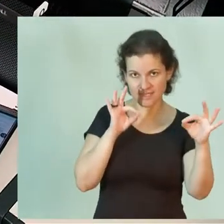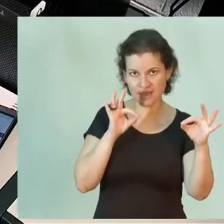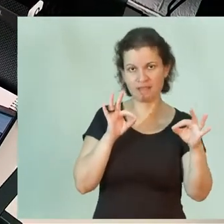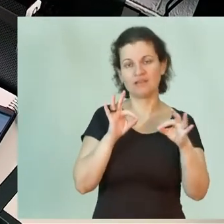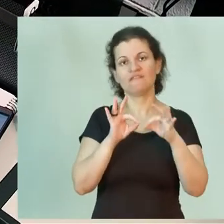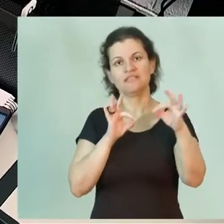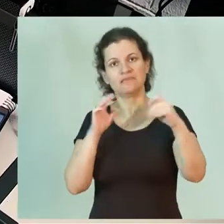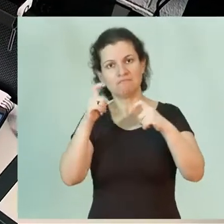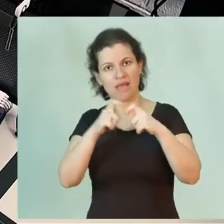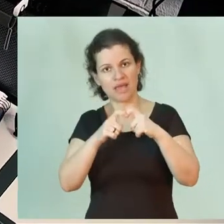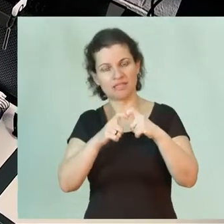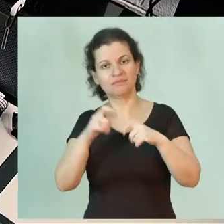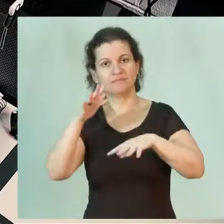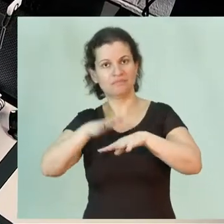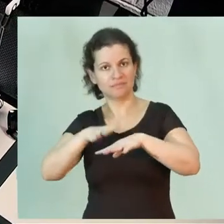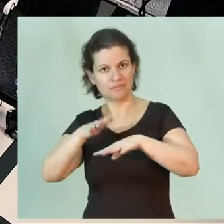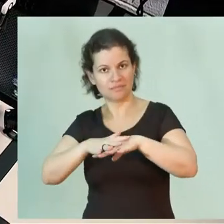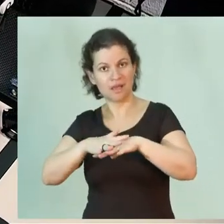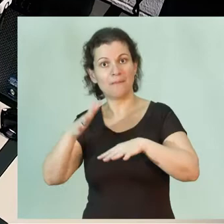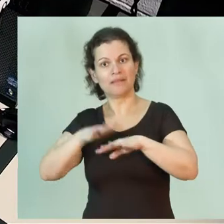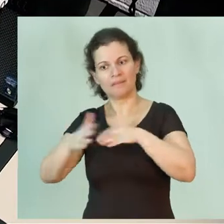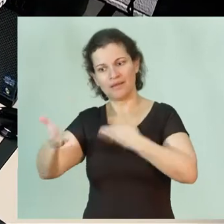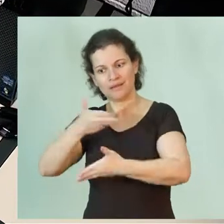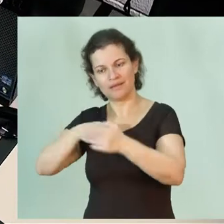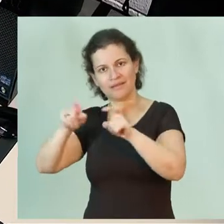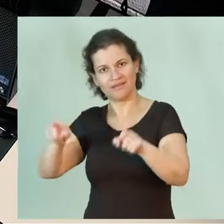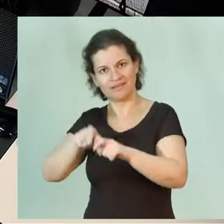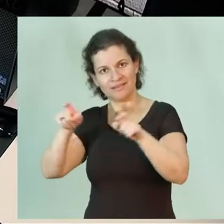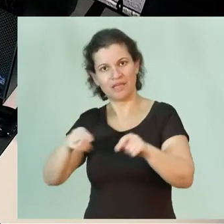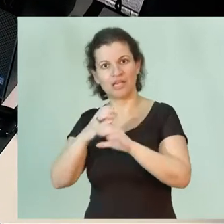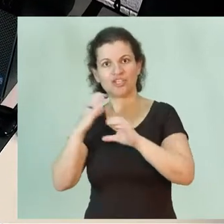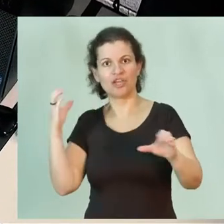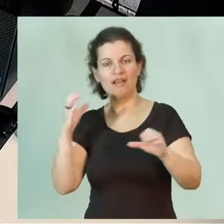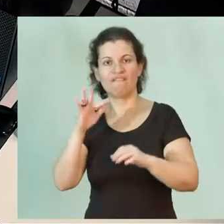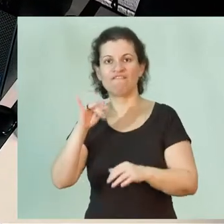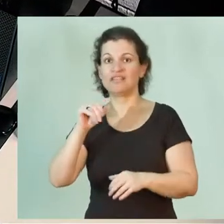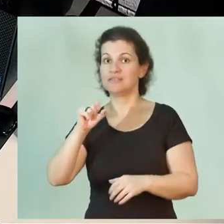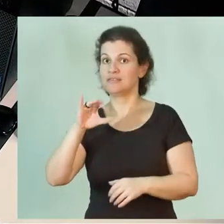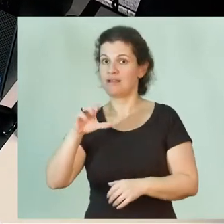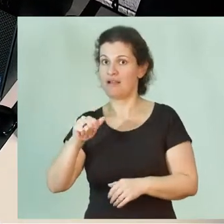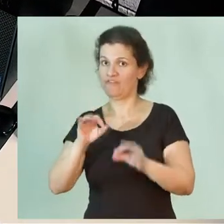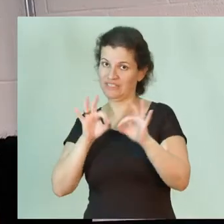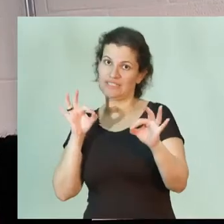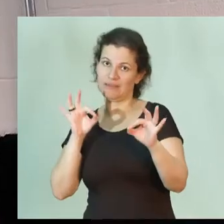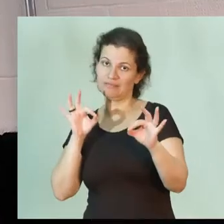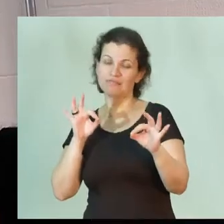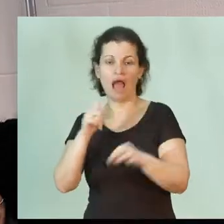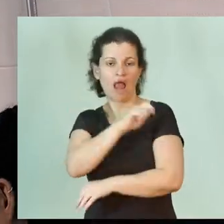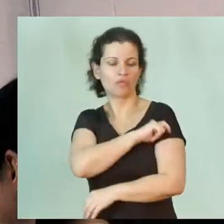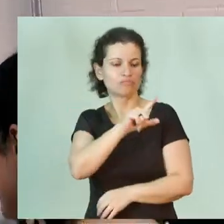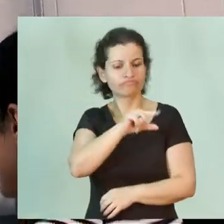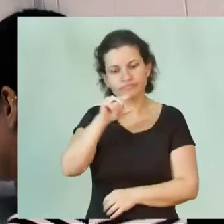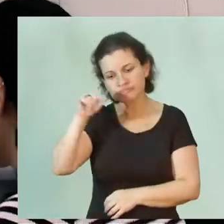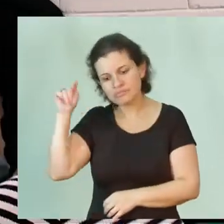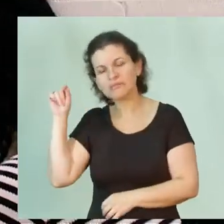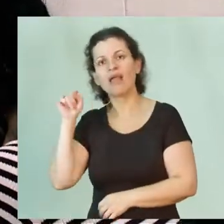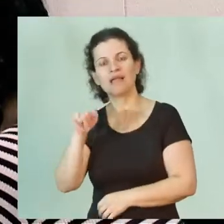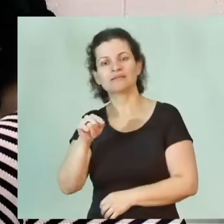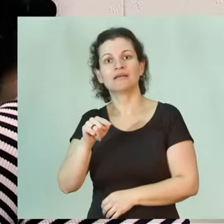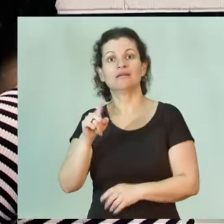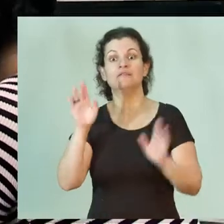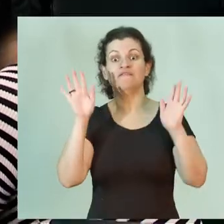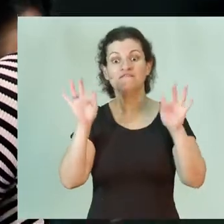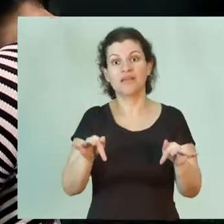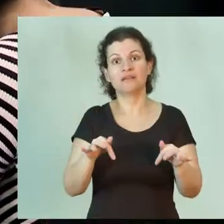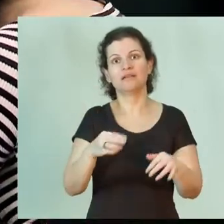física médica, matemática, matemática aplicada e computacional, engenharia física. E aí o aluno opta por essa opção e ao